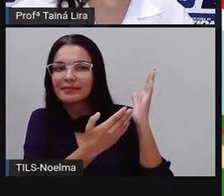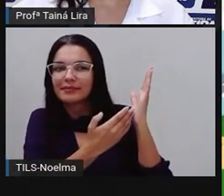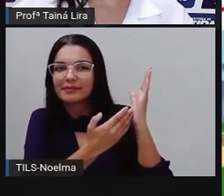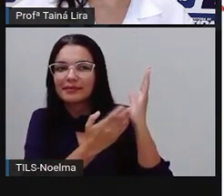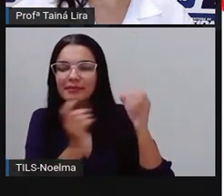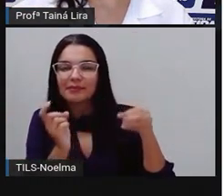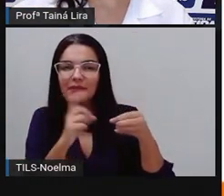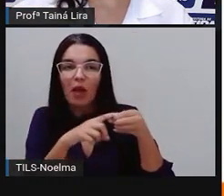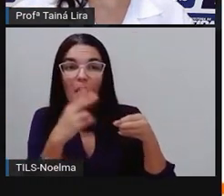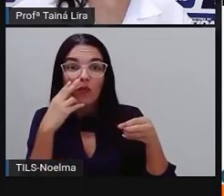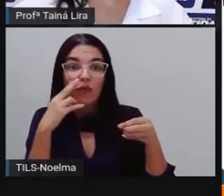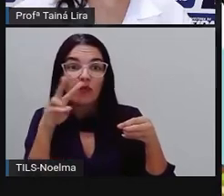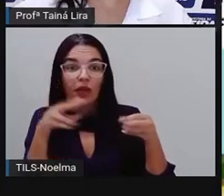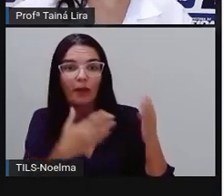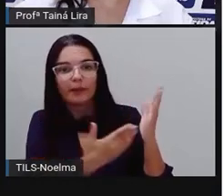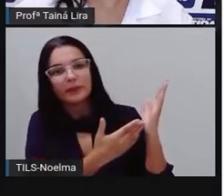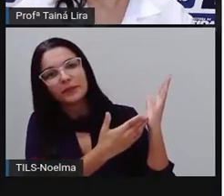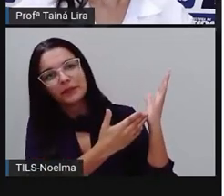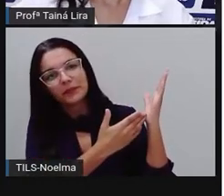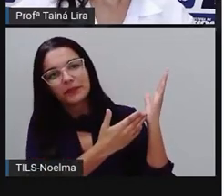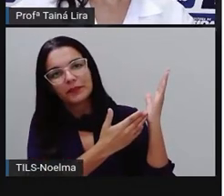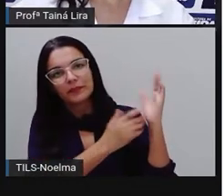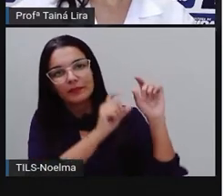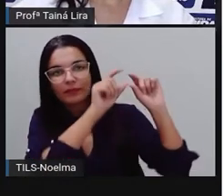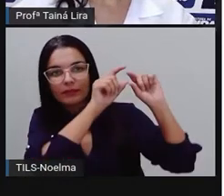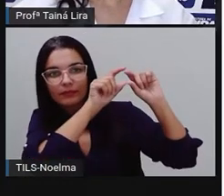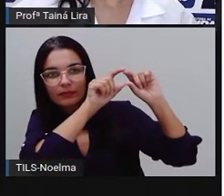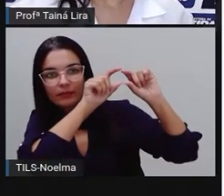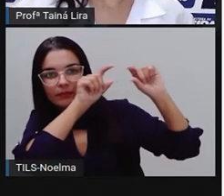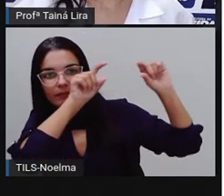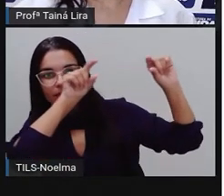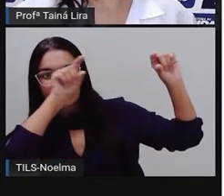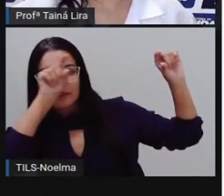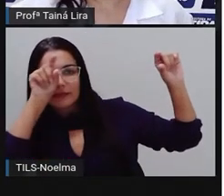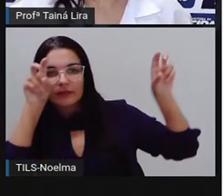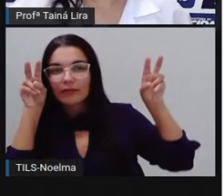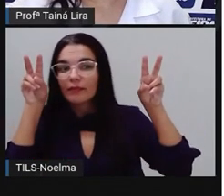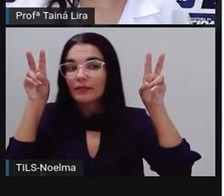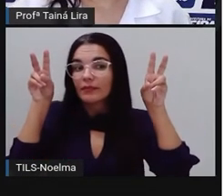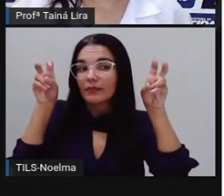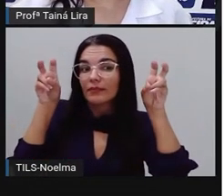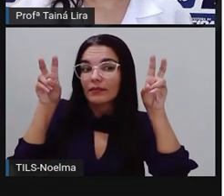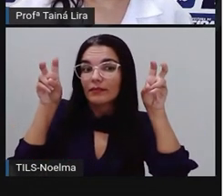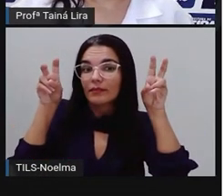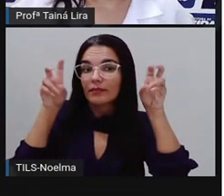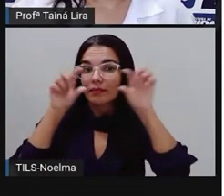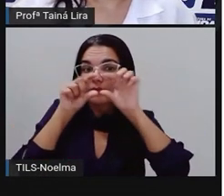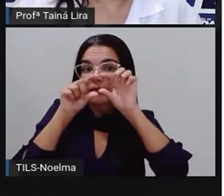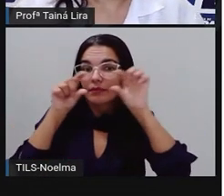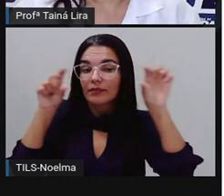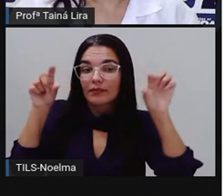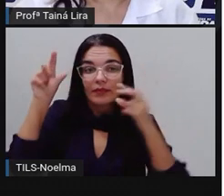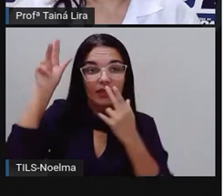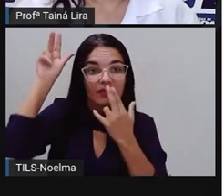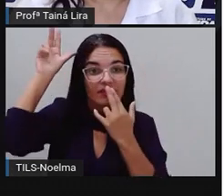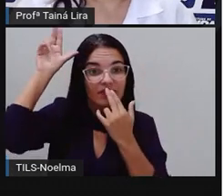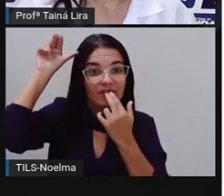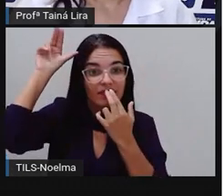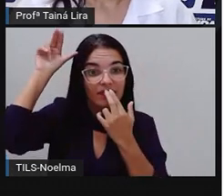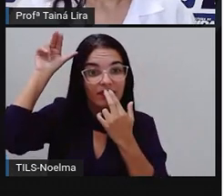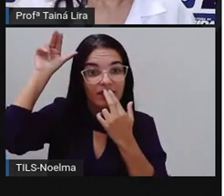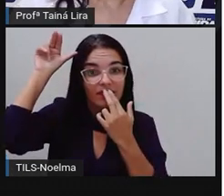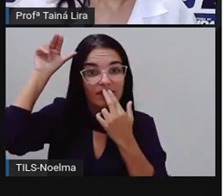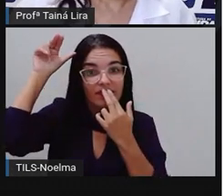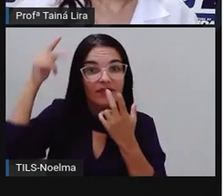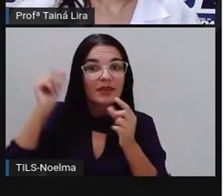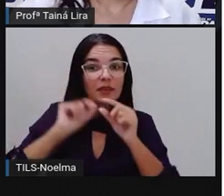Pró até voltar aqui para vocês verem. Então o título é o primeiro elemento, né? que vai aparecer aí na estrutura do texto.